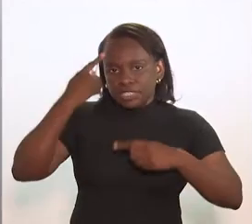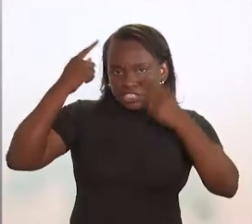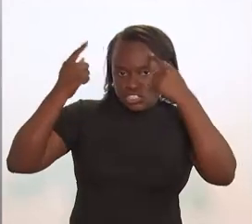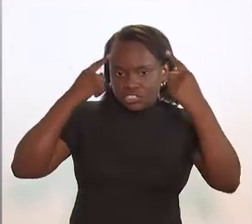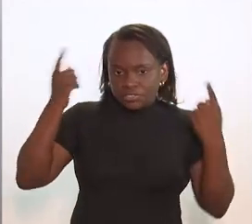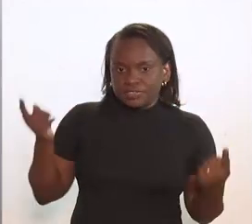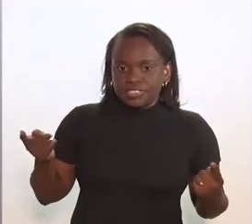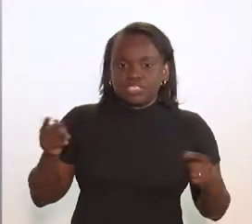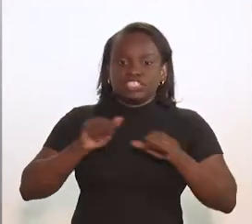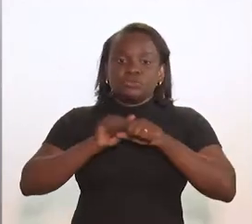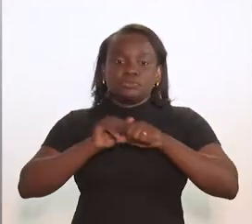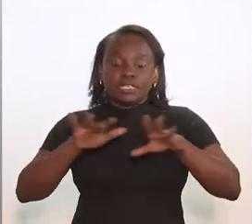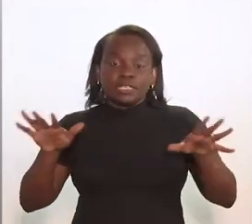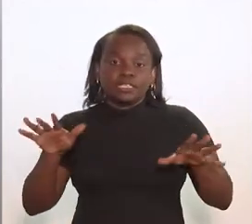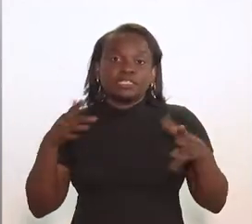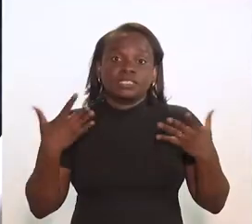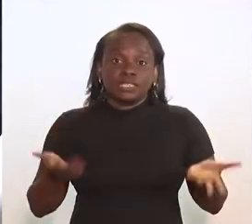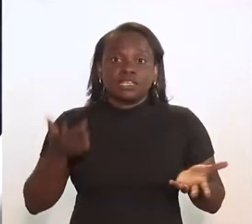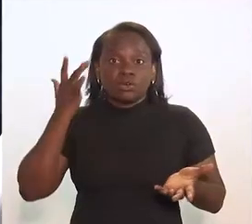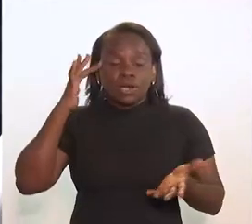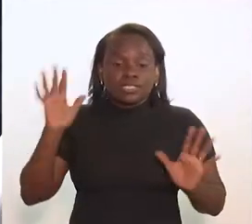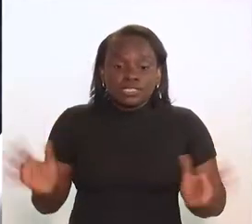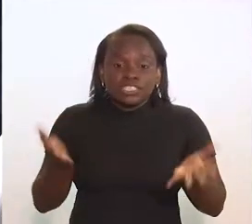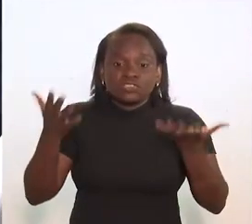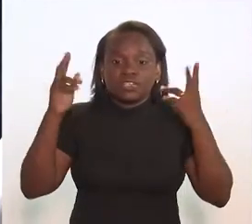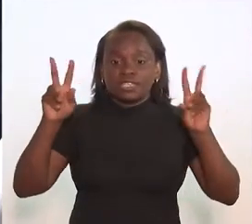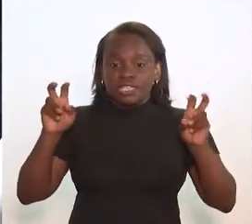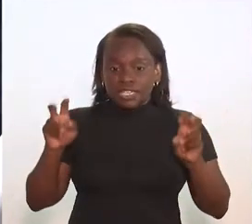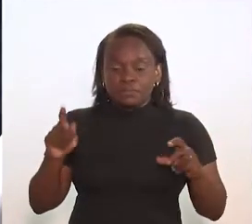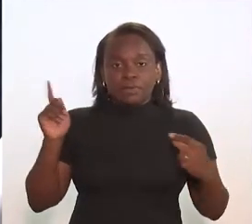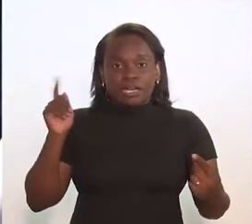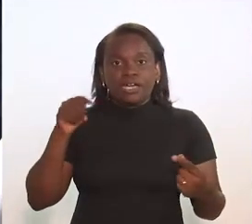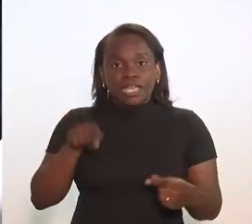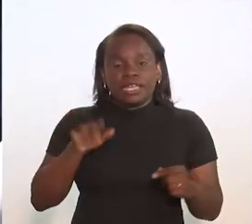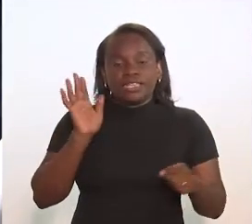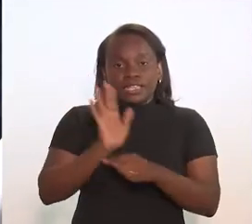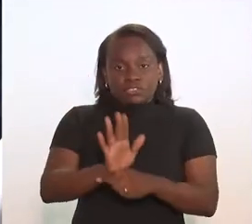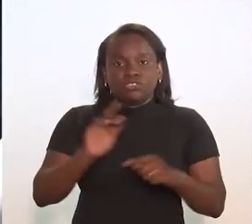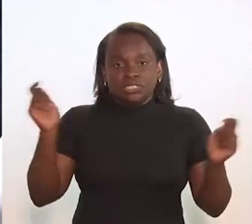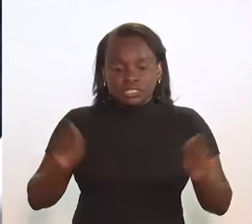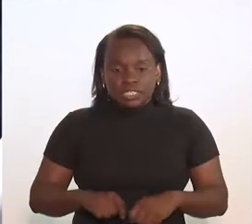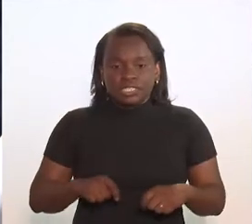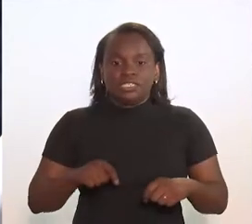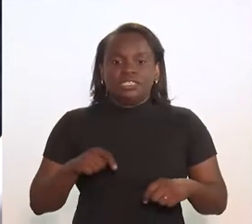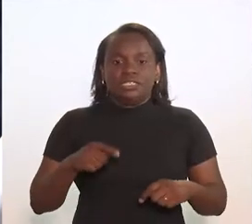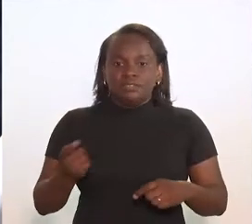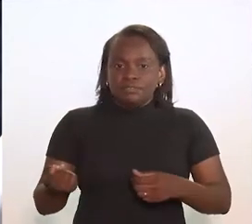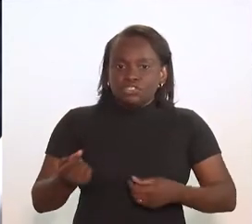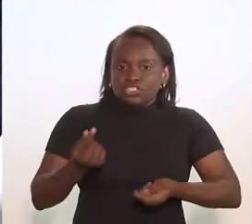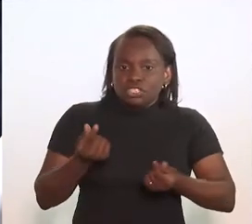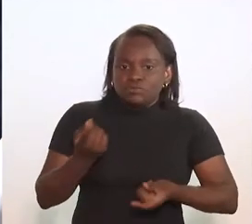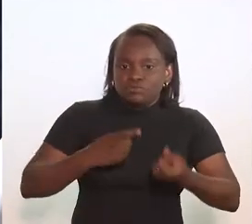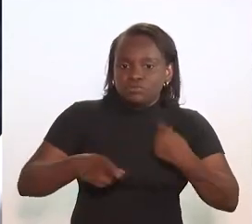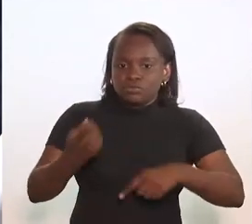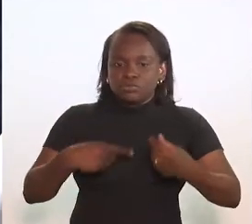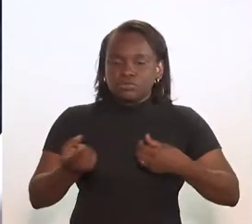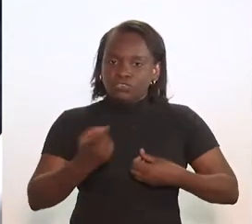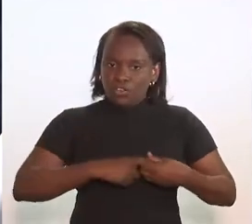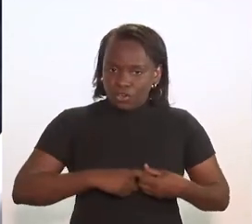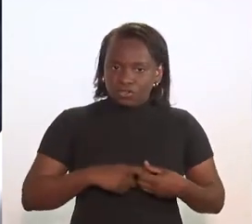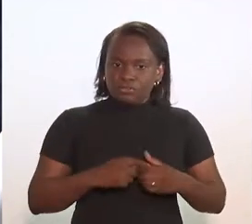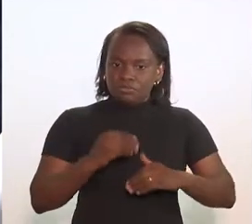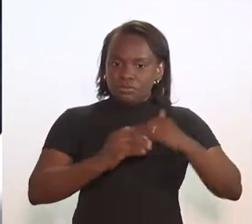economia criativa. Na disseminação, acho que impulsionar esse tema como algo que pode ajudá-las também na sua recuperação